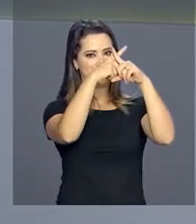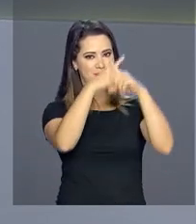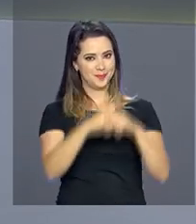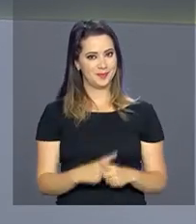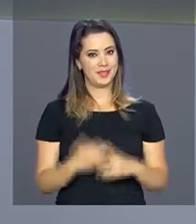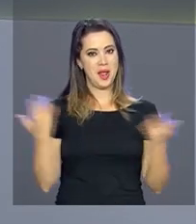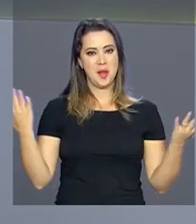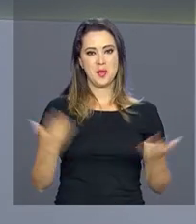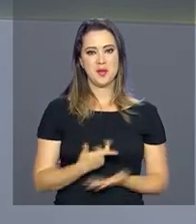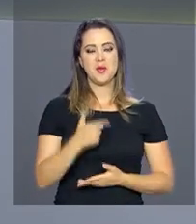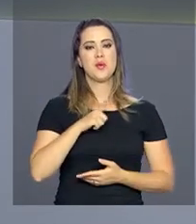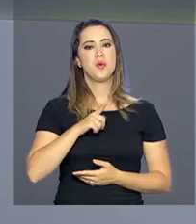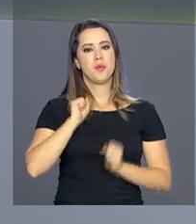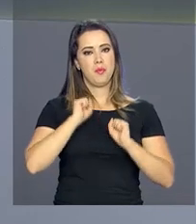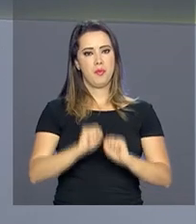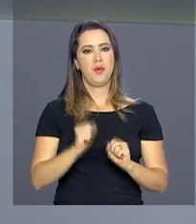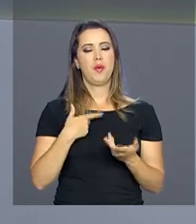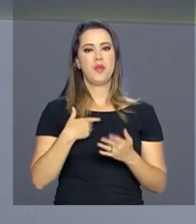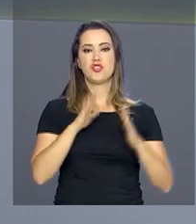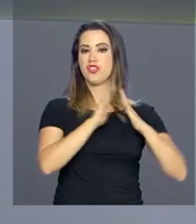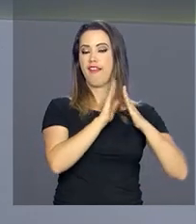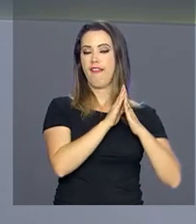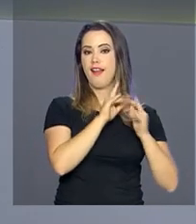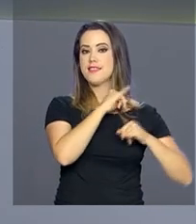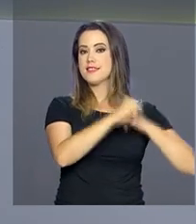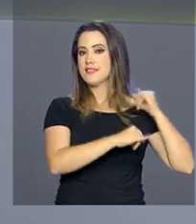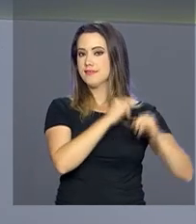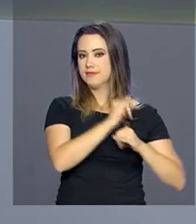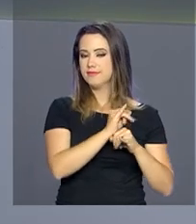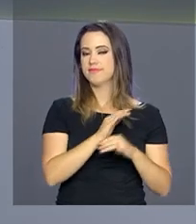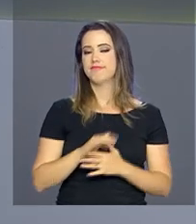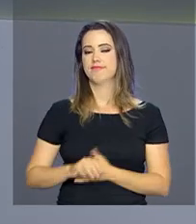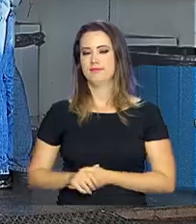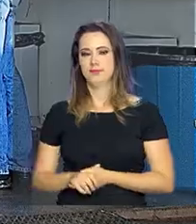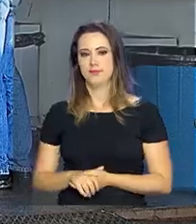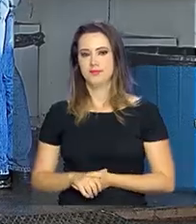apostas agora podem ser feitas sem sair de casa pela internet.